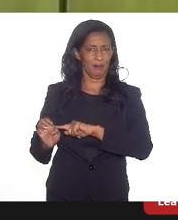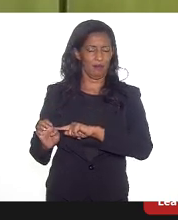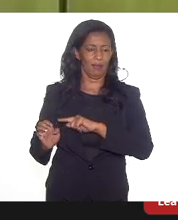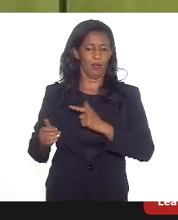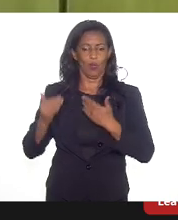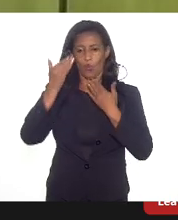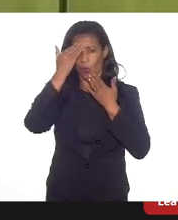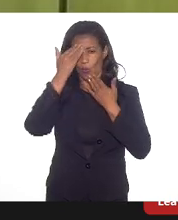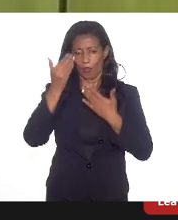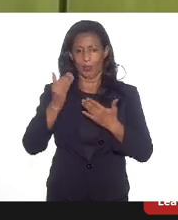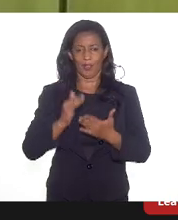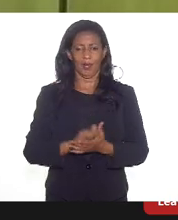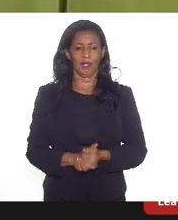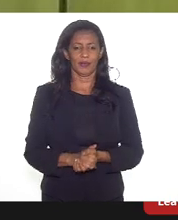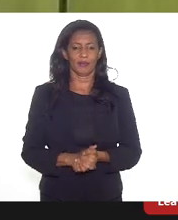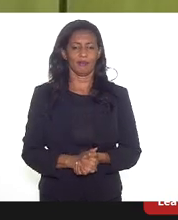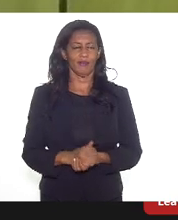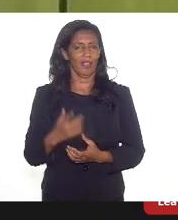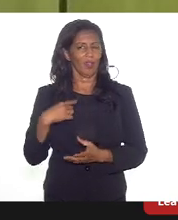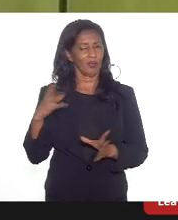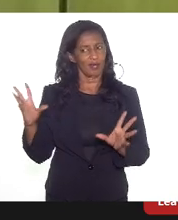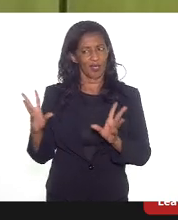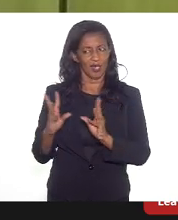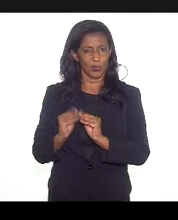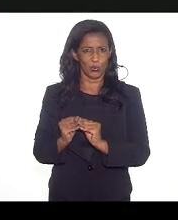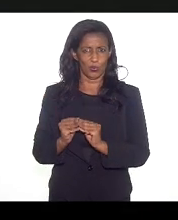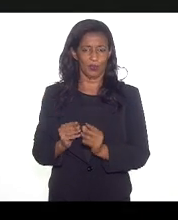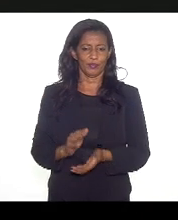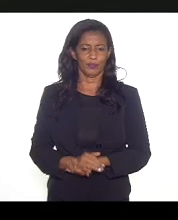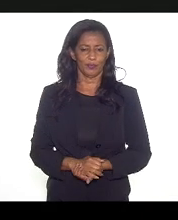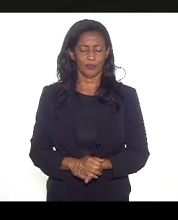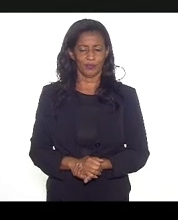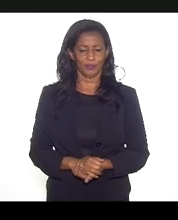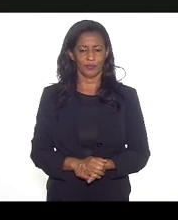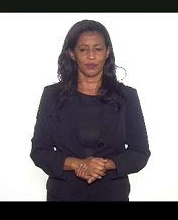Obrigado. Eu tentei ser bem sucinto. Deputada, por favor.